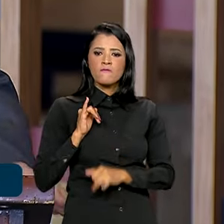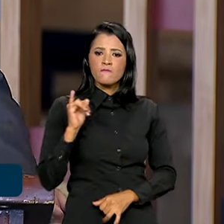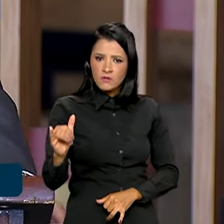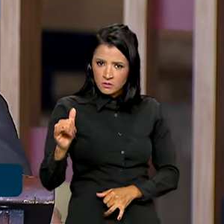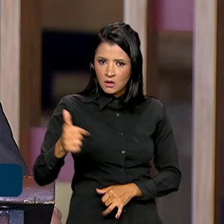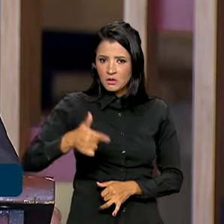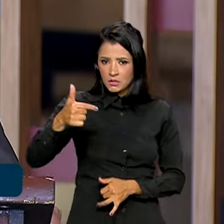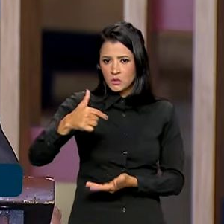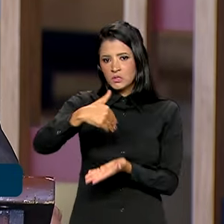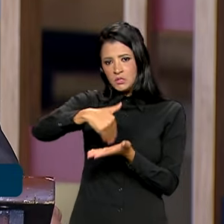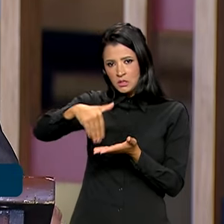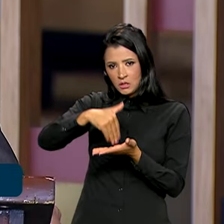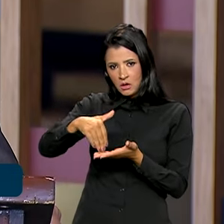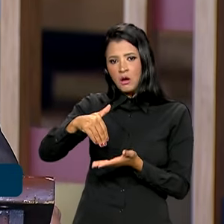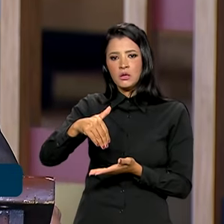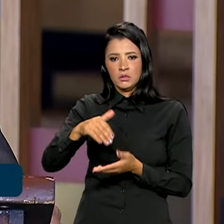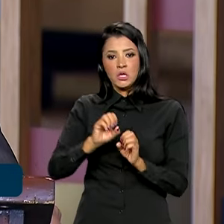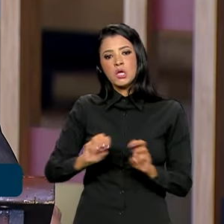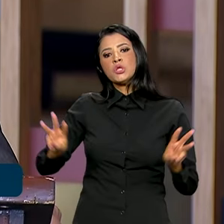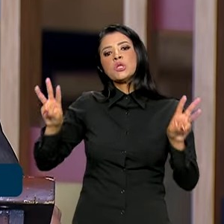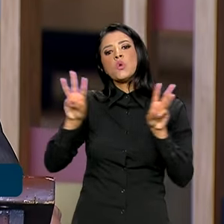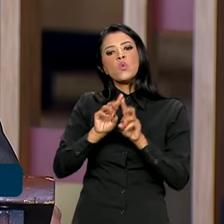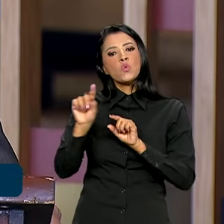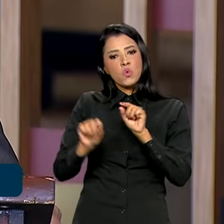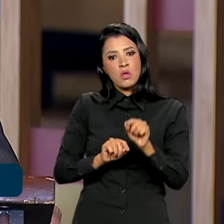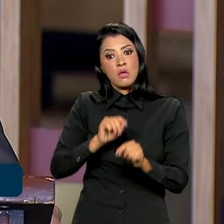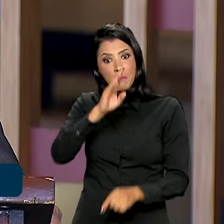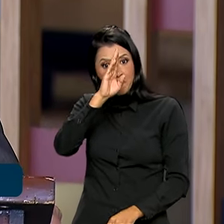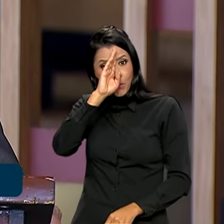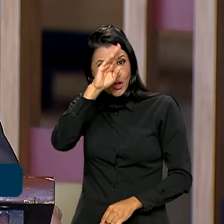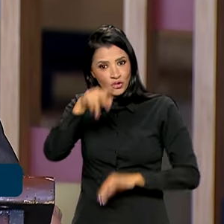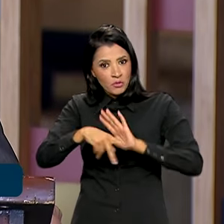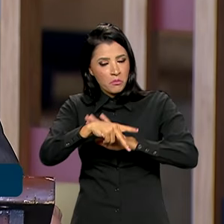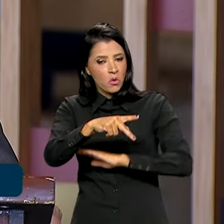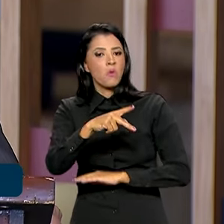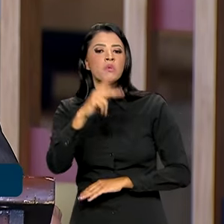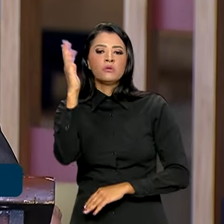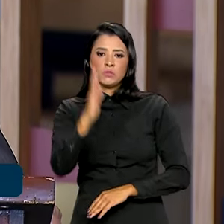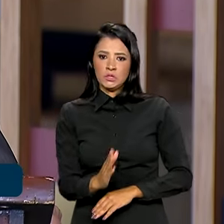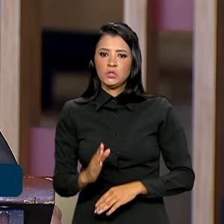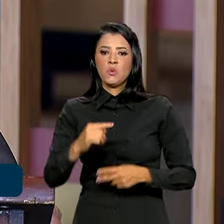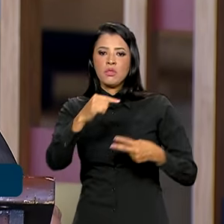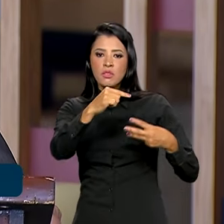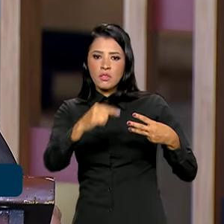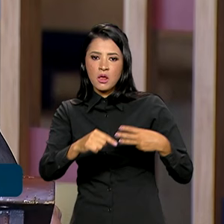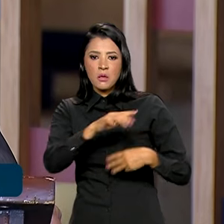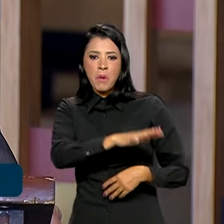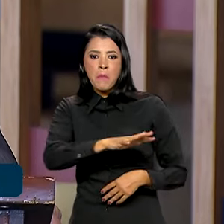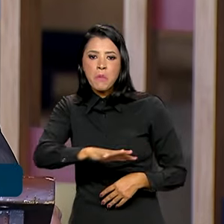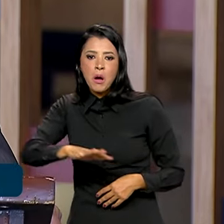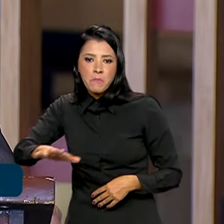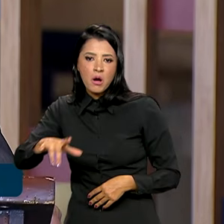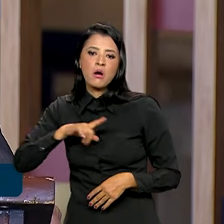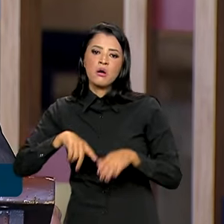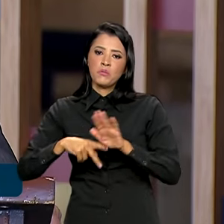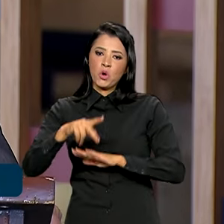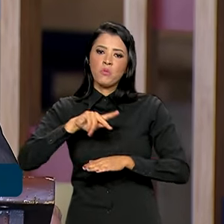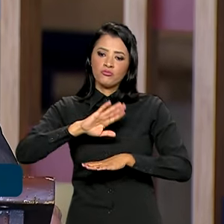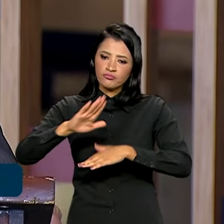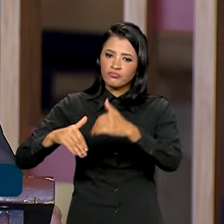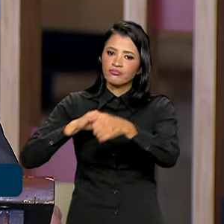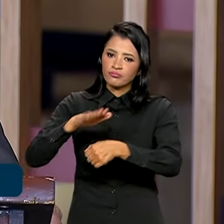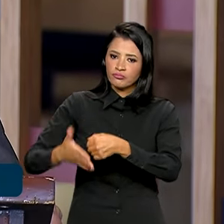-geral da ONU essa prioridade atribuída pelo Brasil às três dimensões do desenvolvimento sustentável,